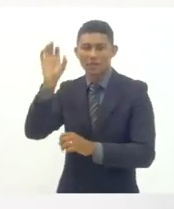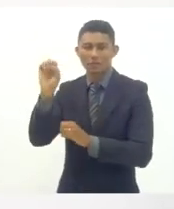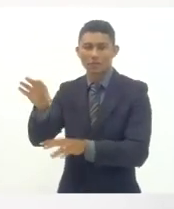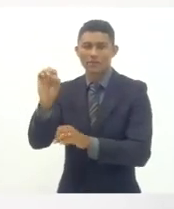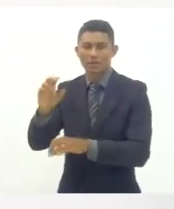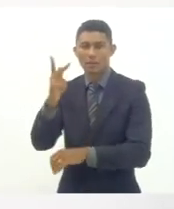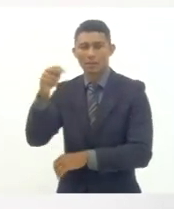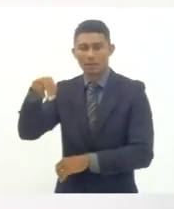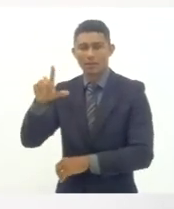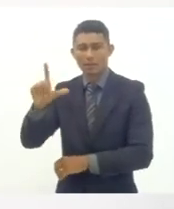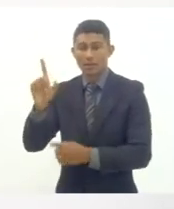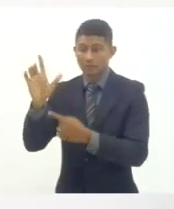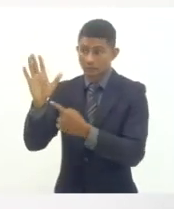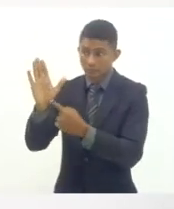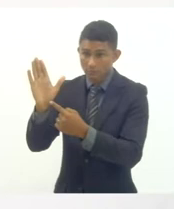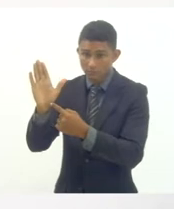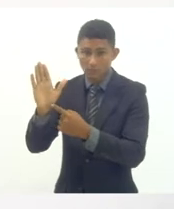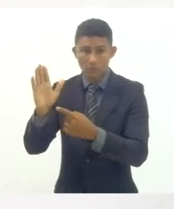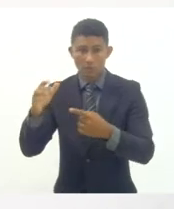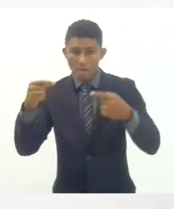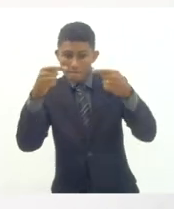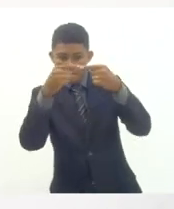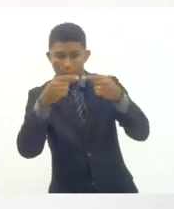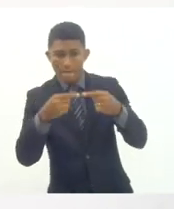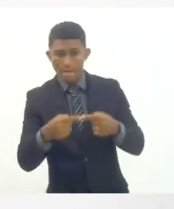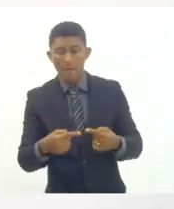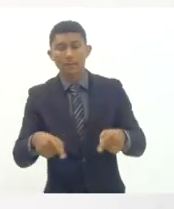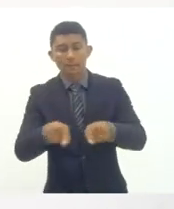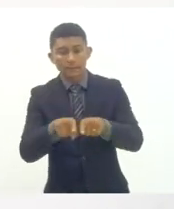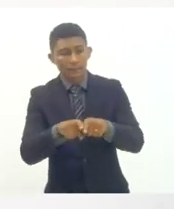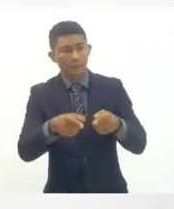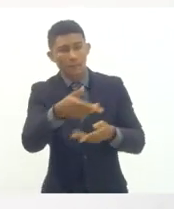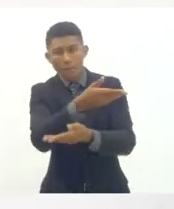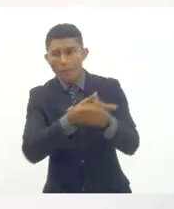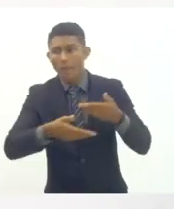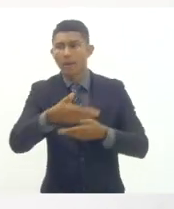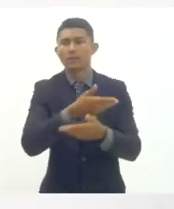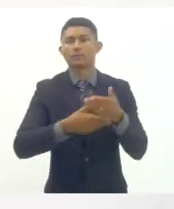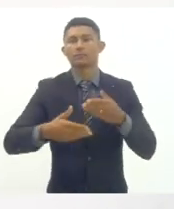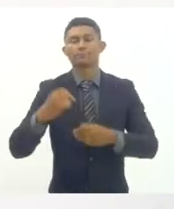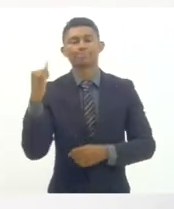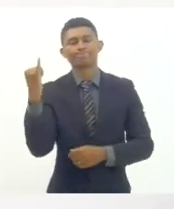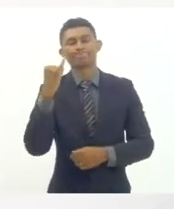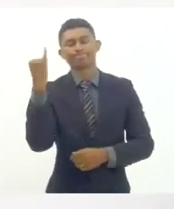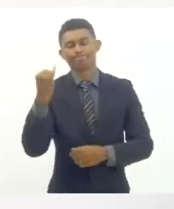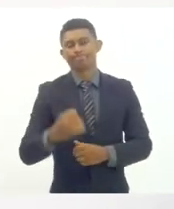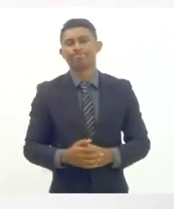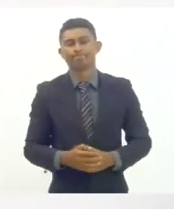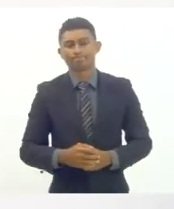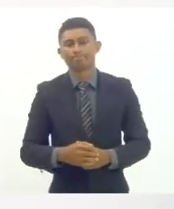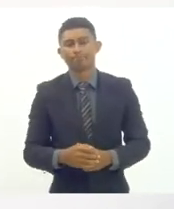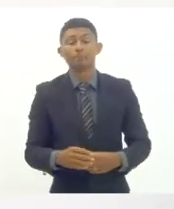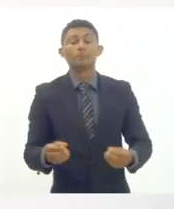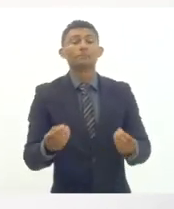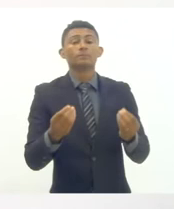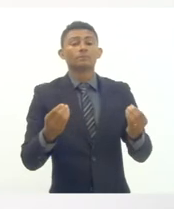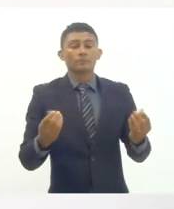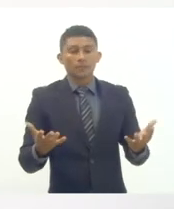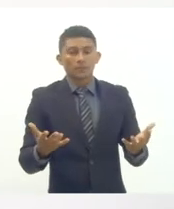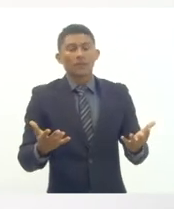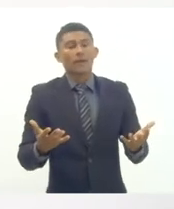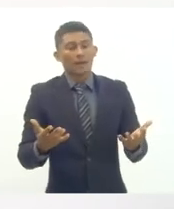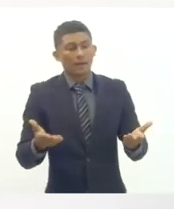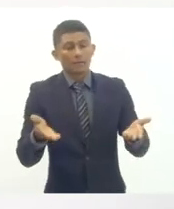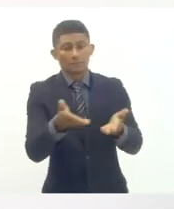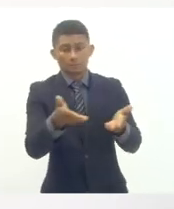inovar com uma pactuação que leve a uma cooperação de fato pela ampliação pela universalização do